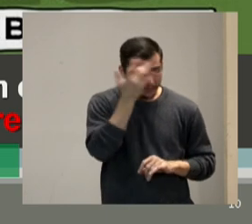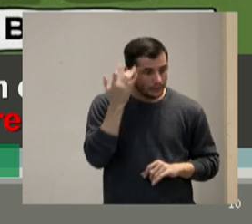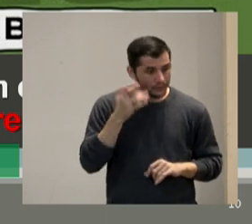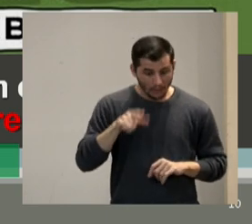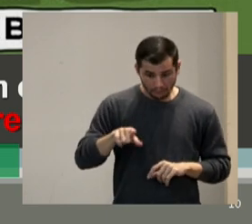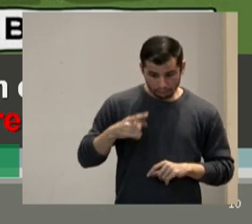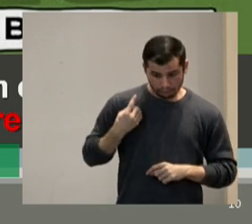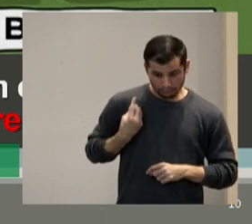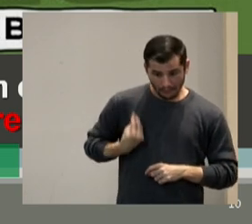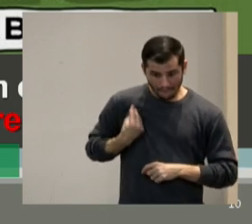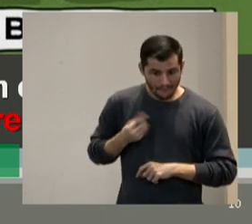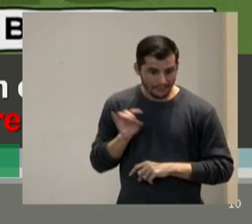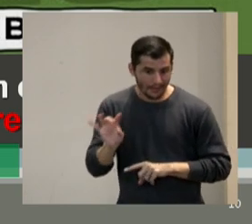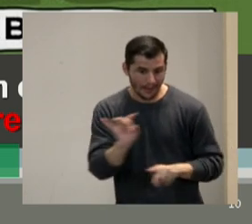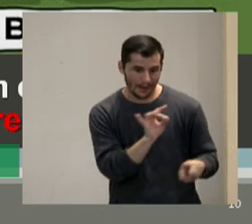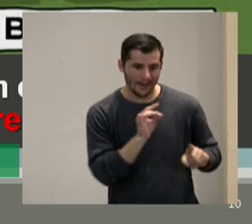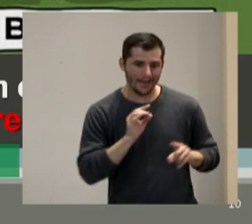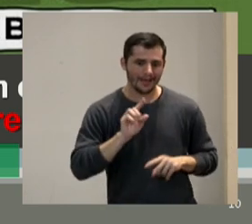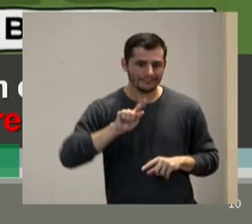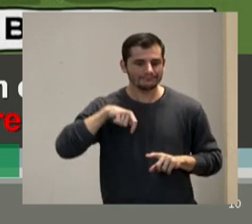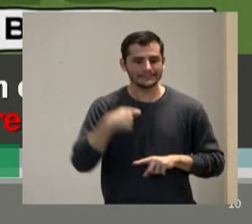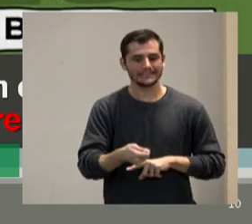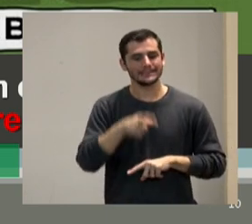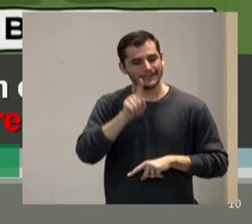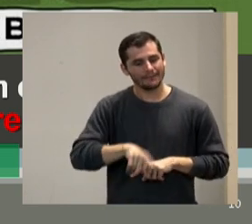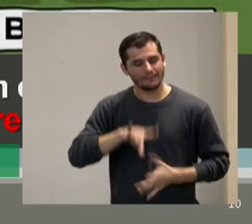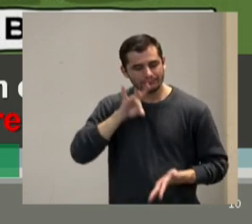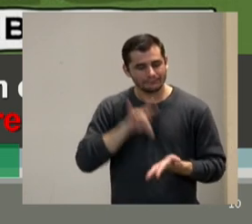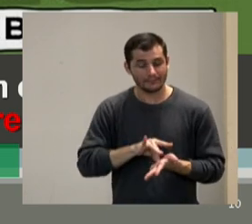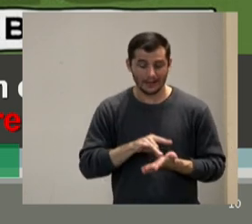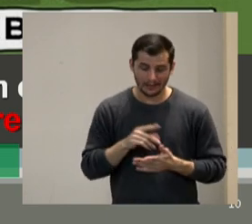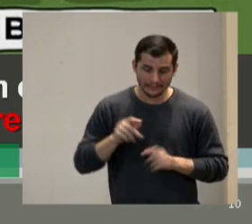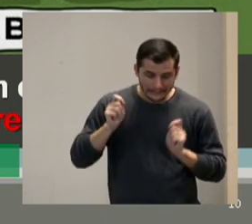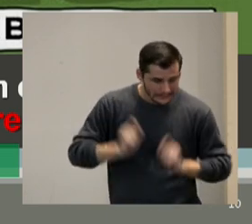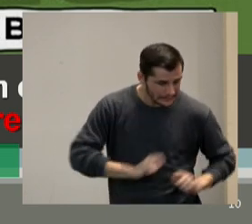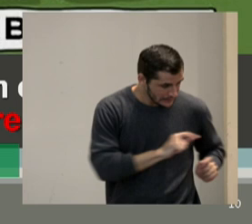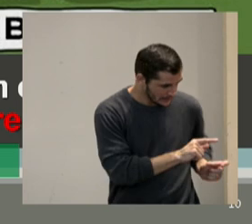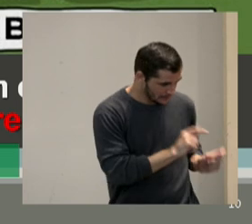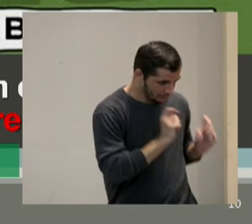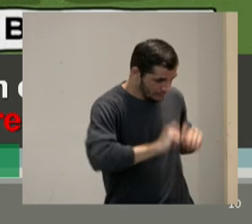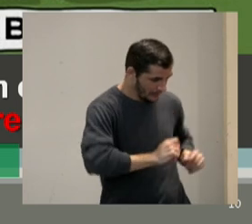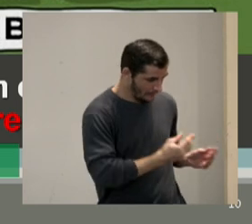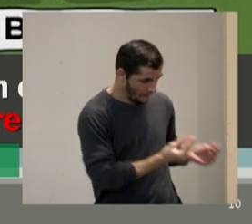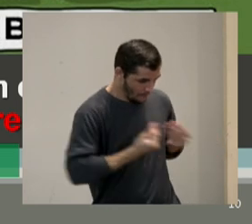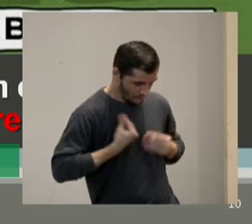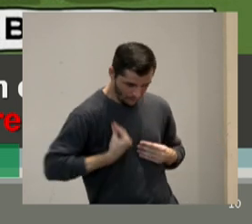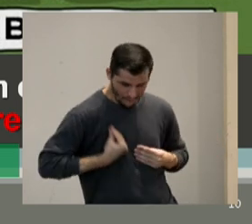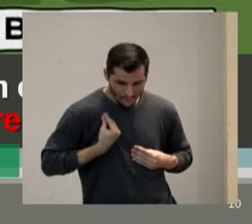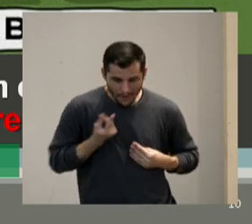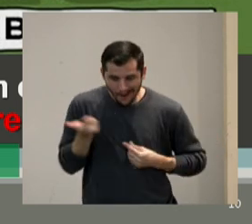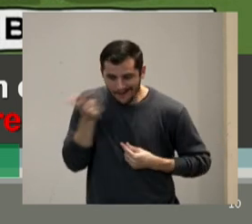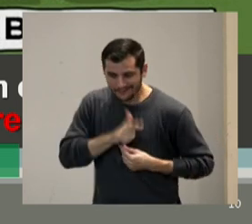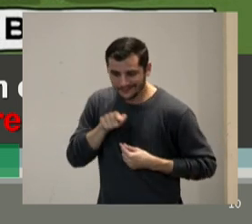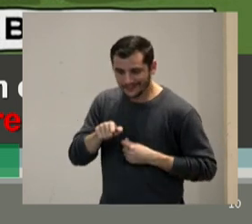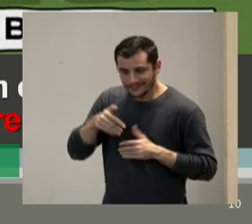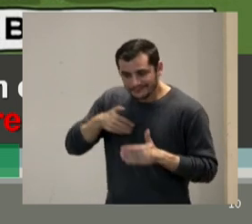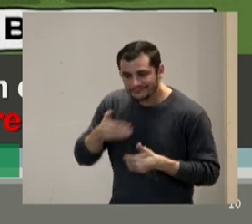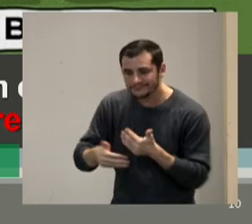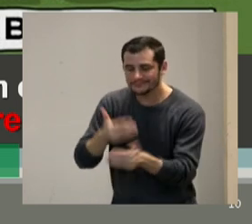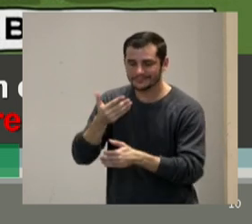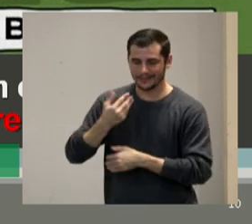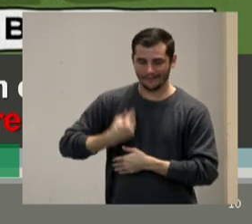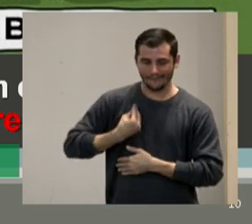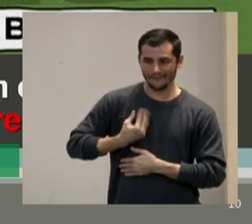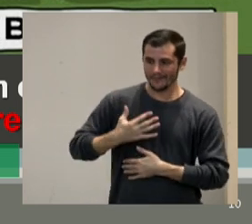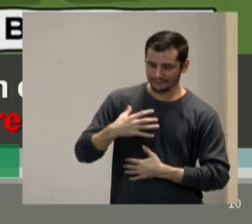o que é e que todos deem condição pra gente ser o que somos nós né podermos ser do jeito que somos